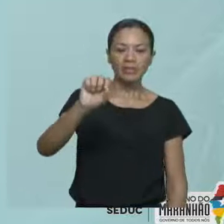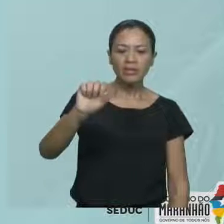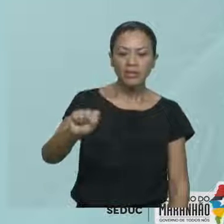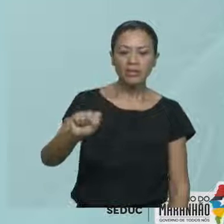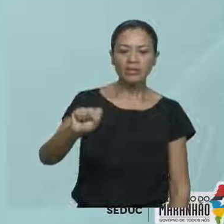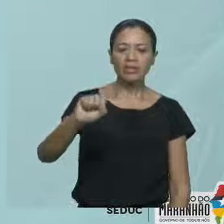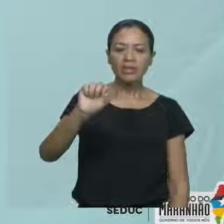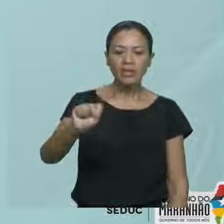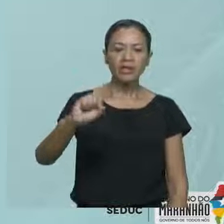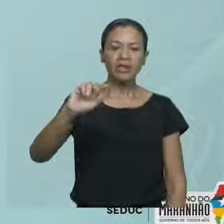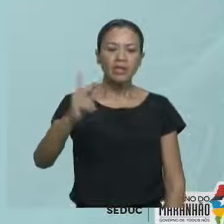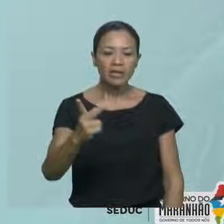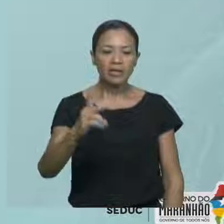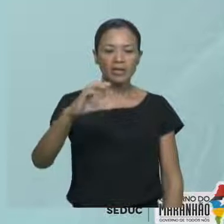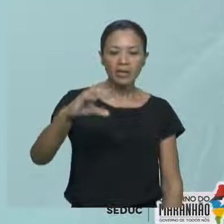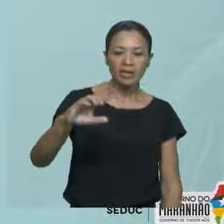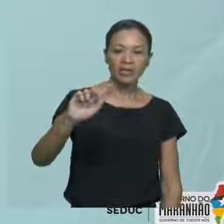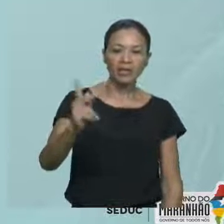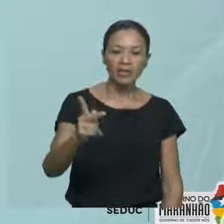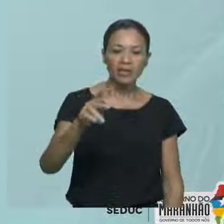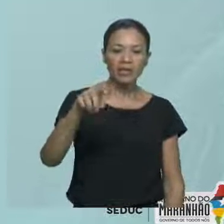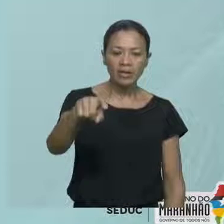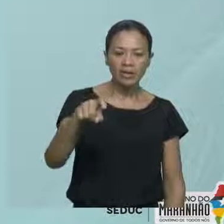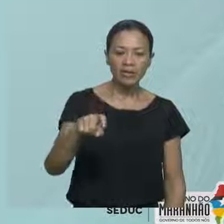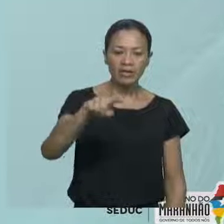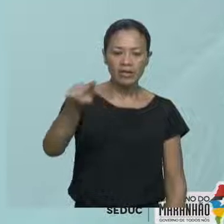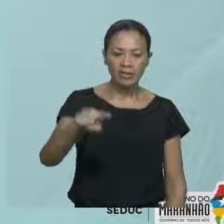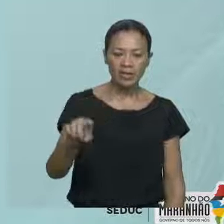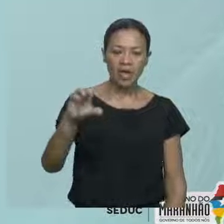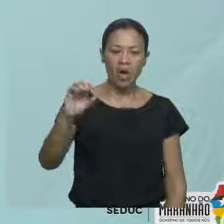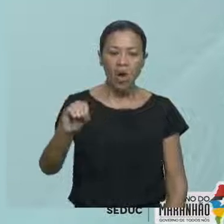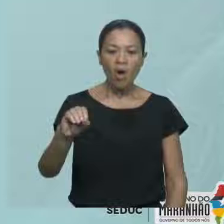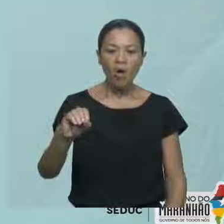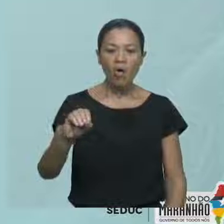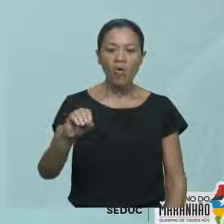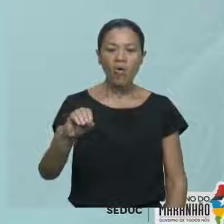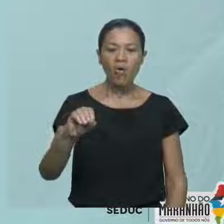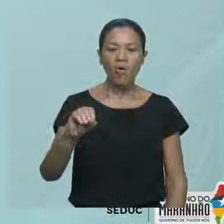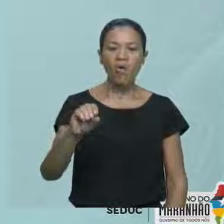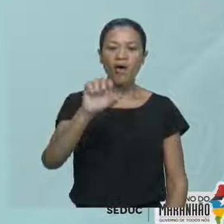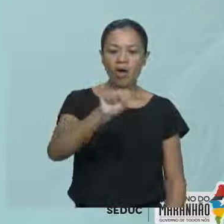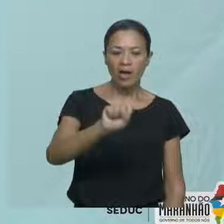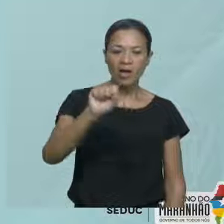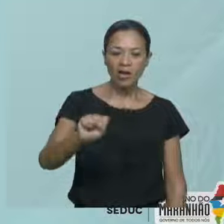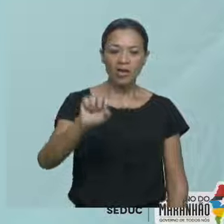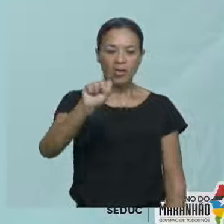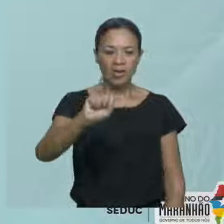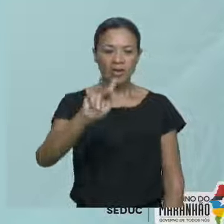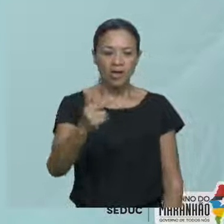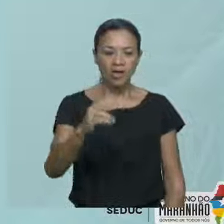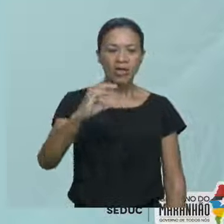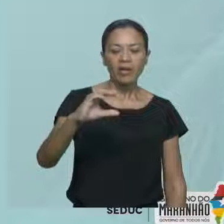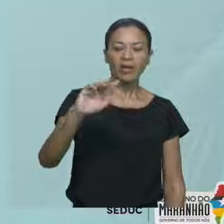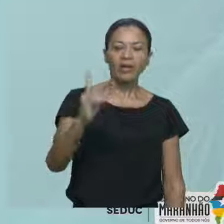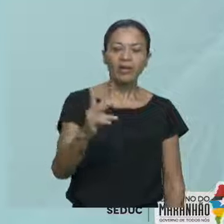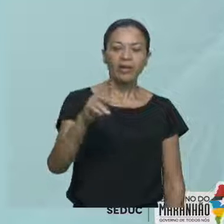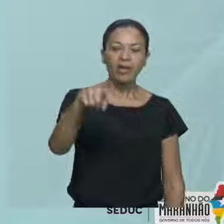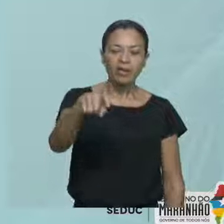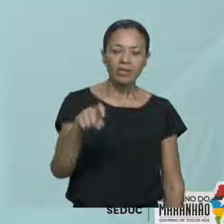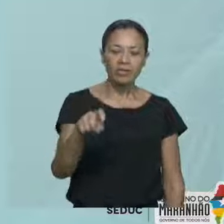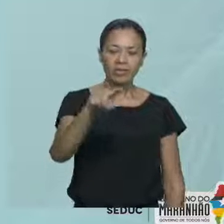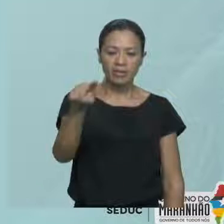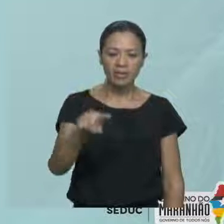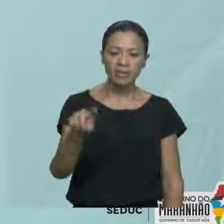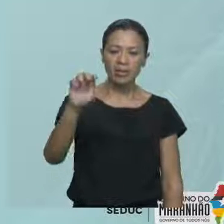SH, CH, X, Z, O, tá? SS, SH, CH, X,